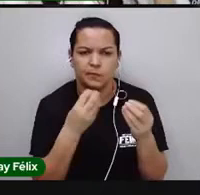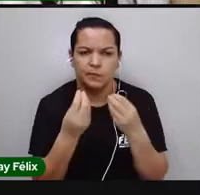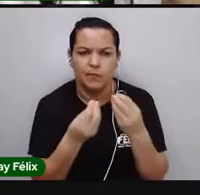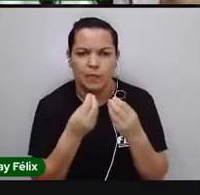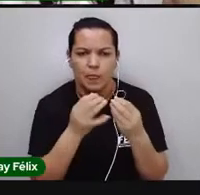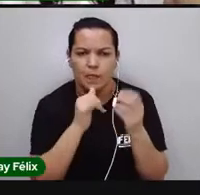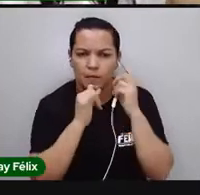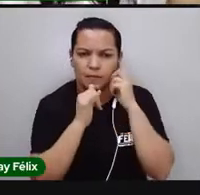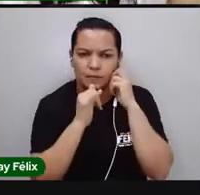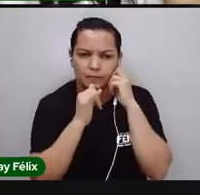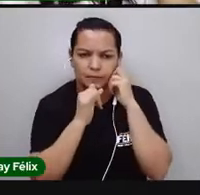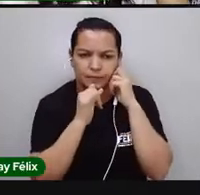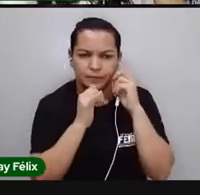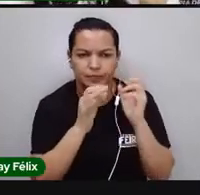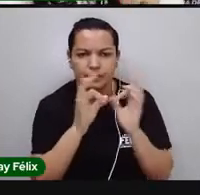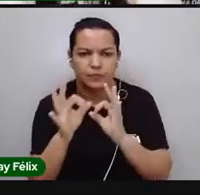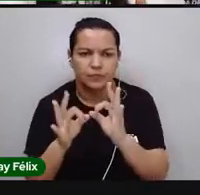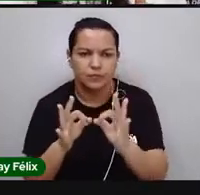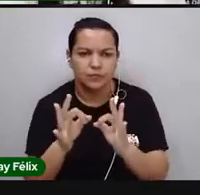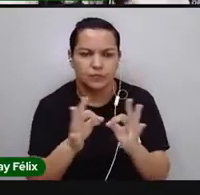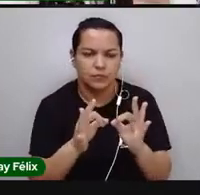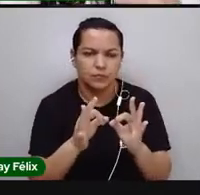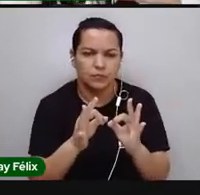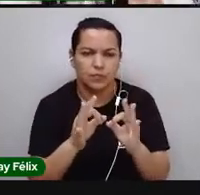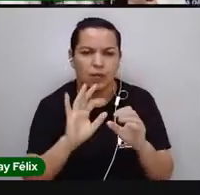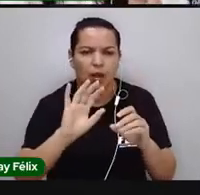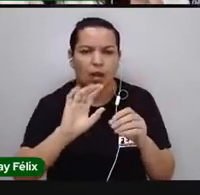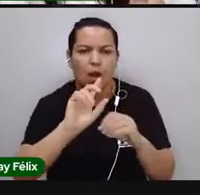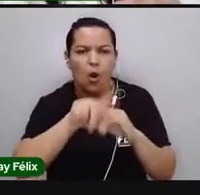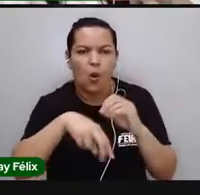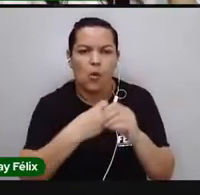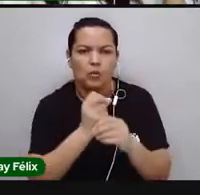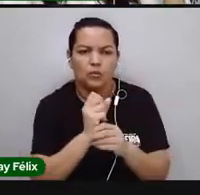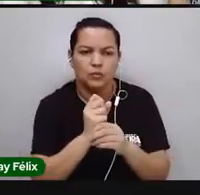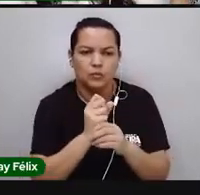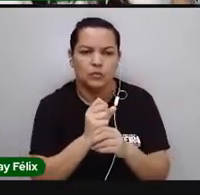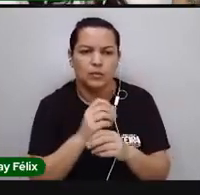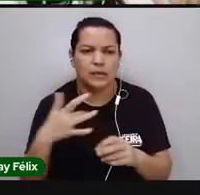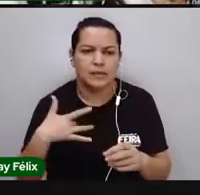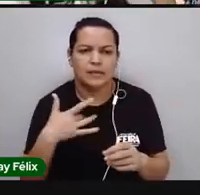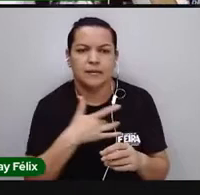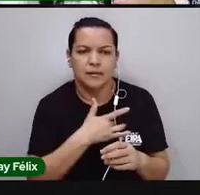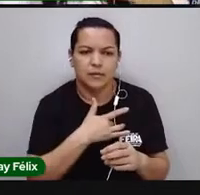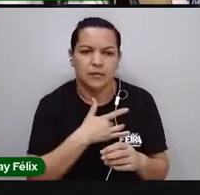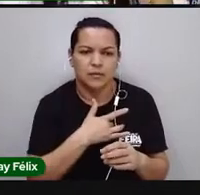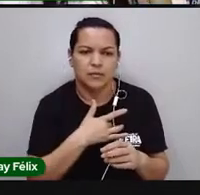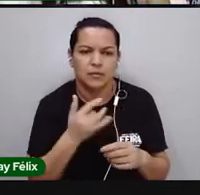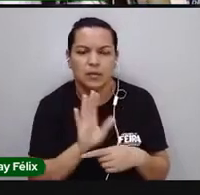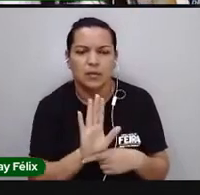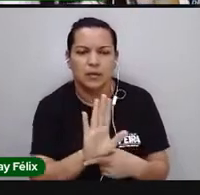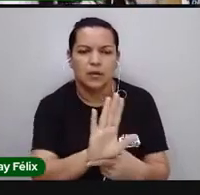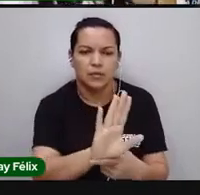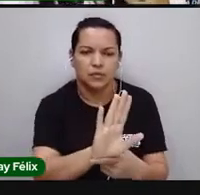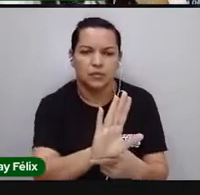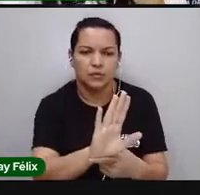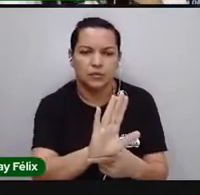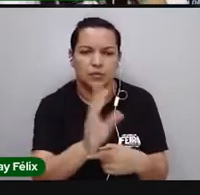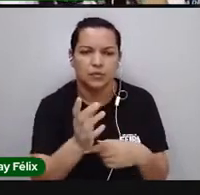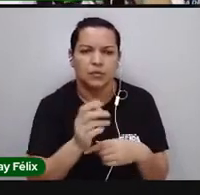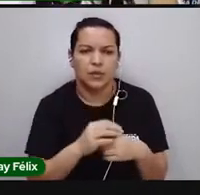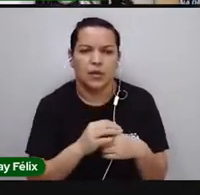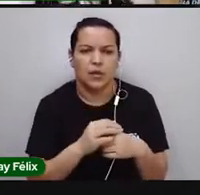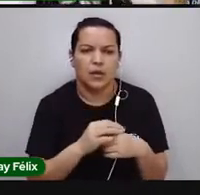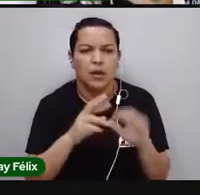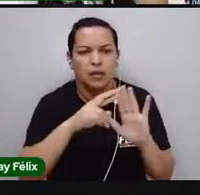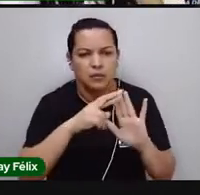exemplo, a gente tem a Organização Mundial da Saúde e ela traz um respaldo científico. Todas as normas,